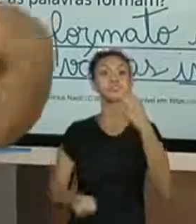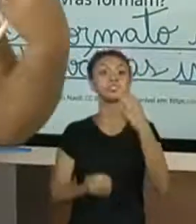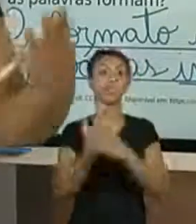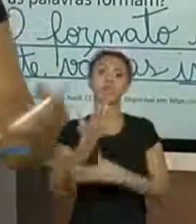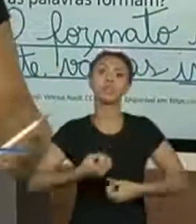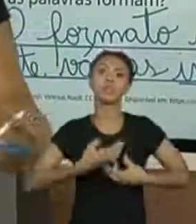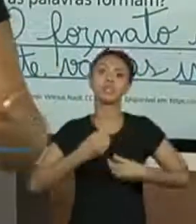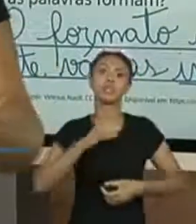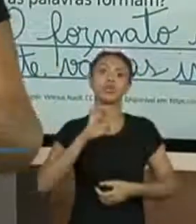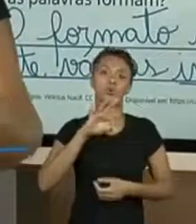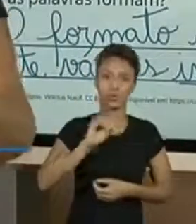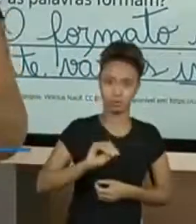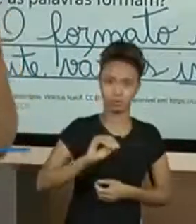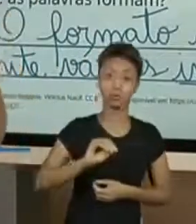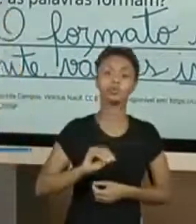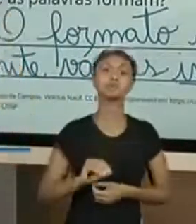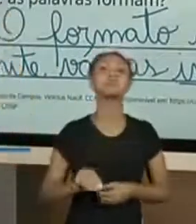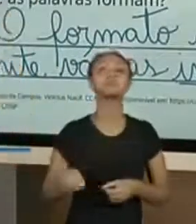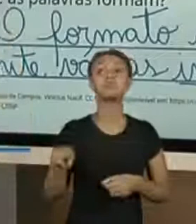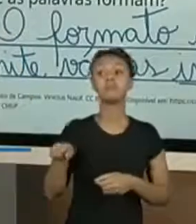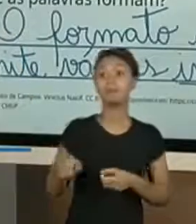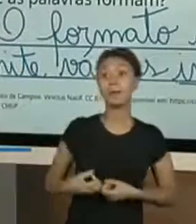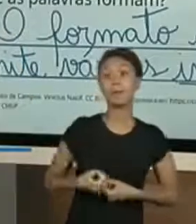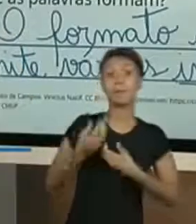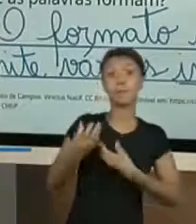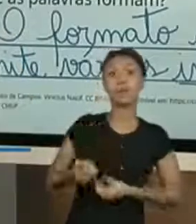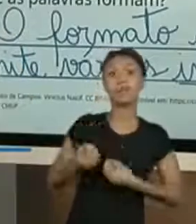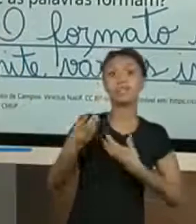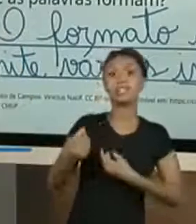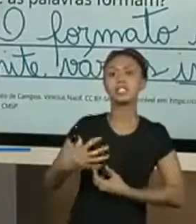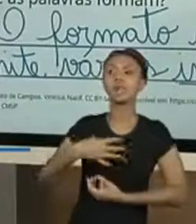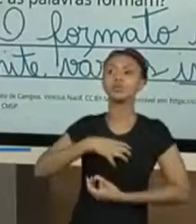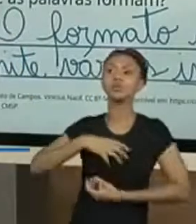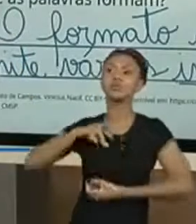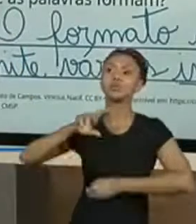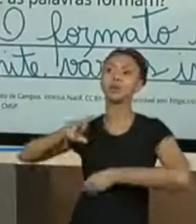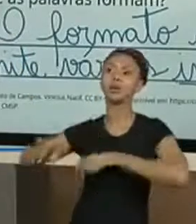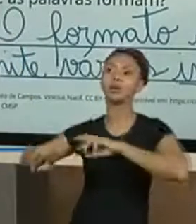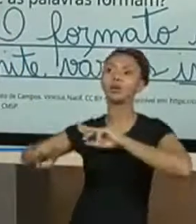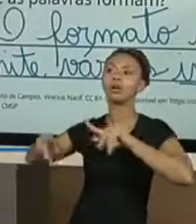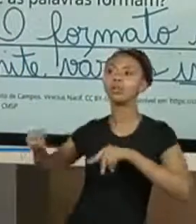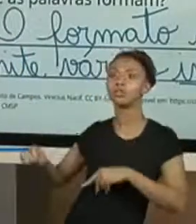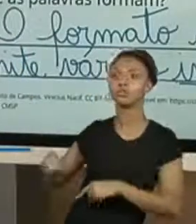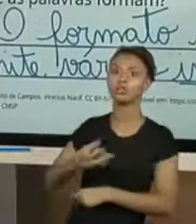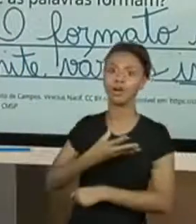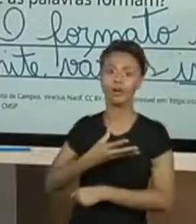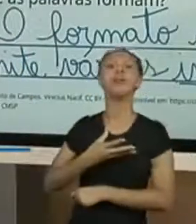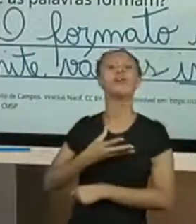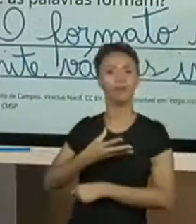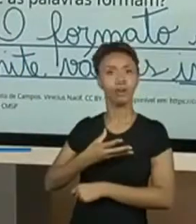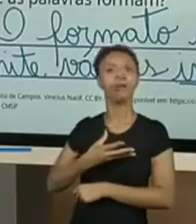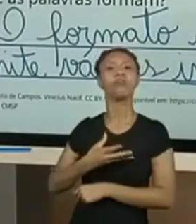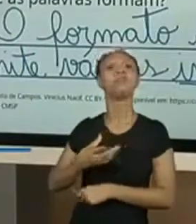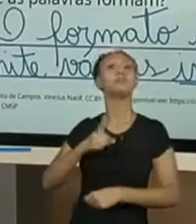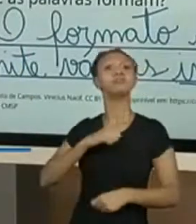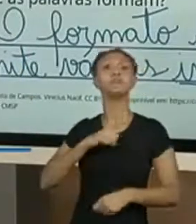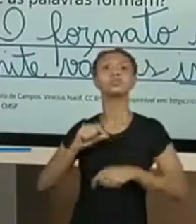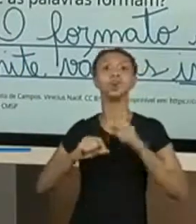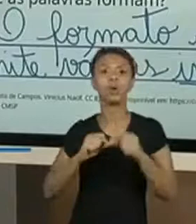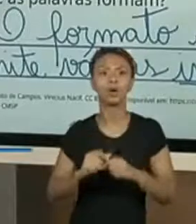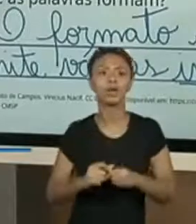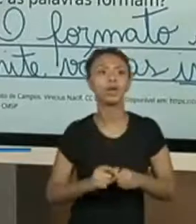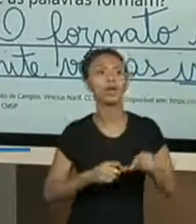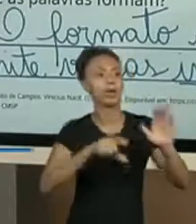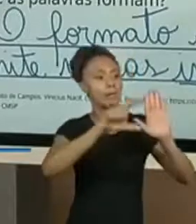concreta, poema concreto. Onde a poesia ganhava nova forma poética, baseada na desintegração total